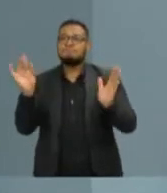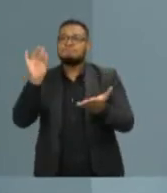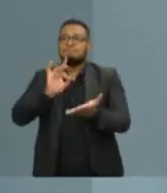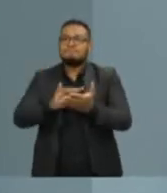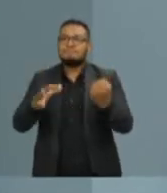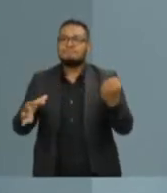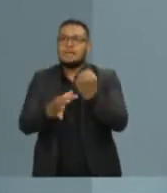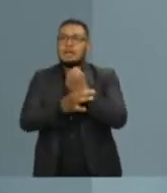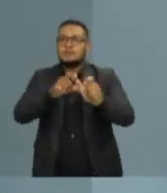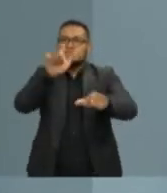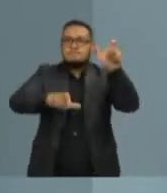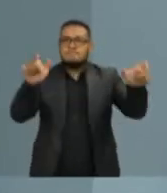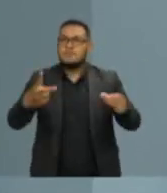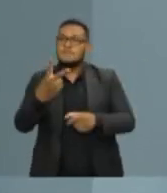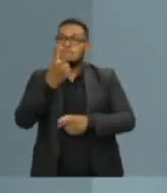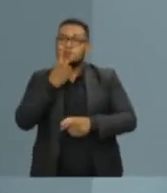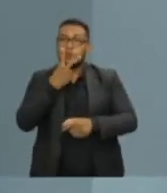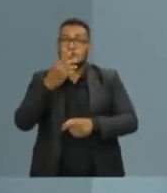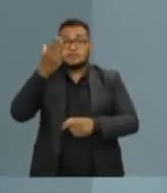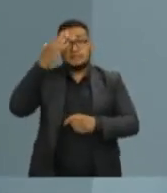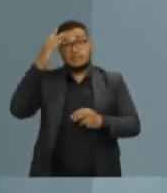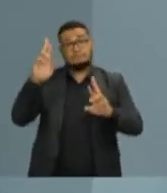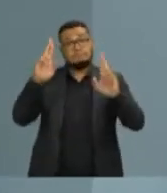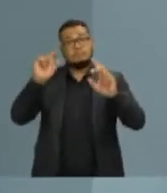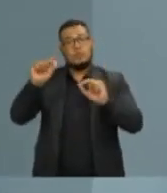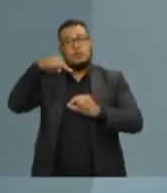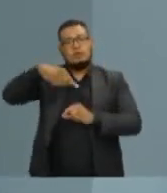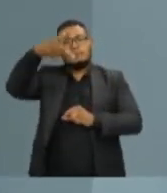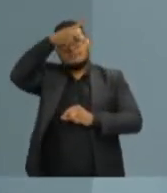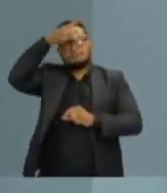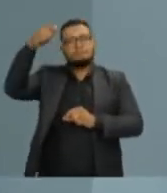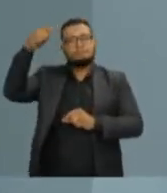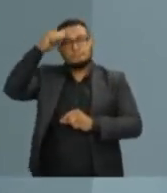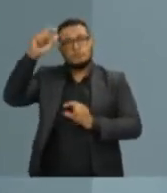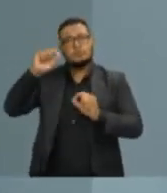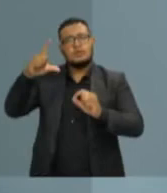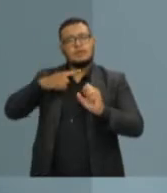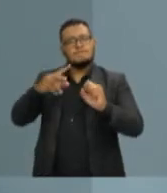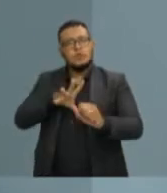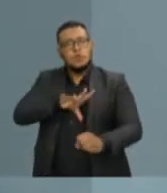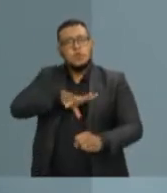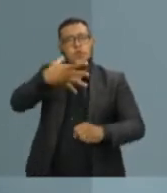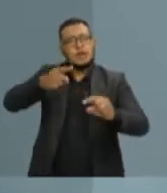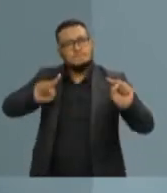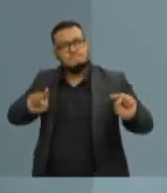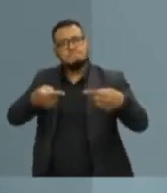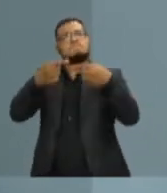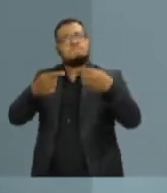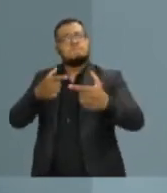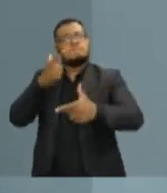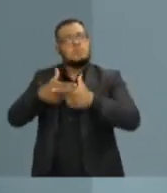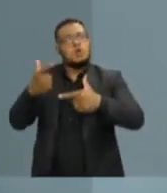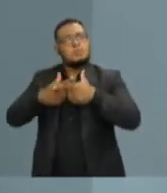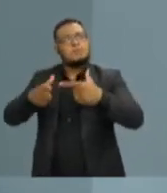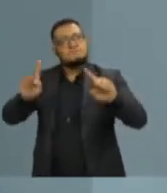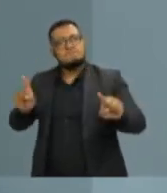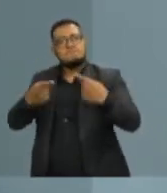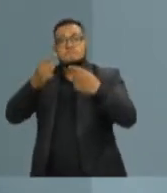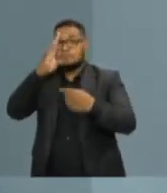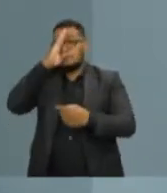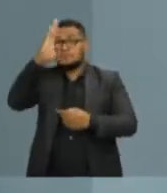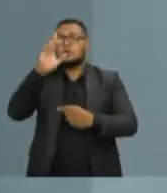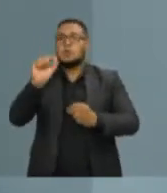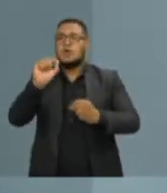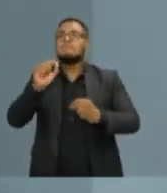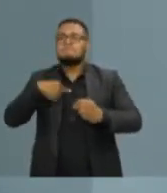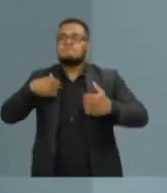Vitória de que terá um prefeito eficaz, com coragem para enfrentar e resolver os problemas e principalmente com honradez